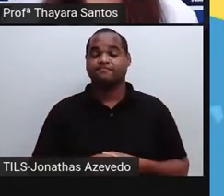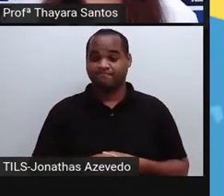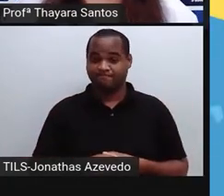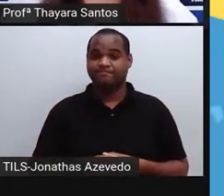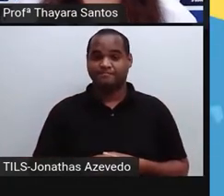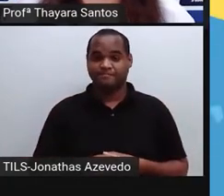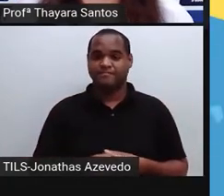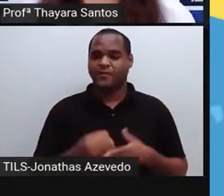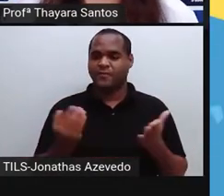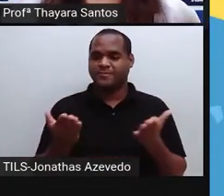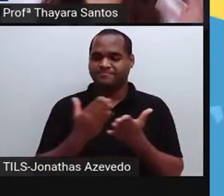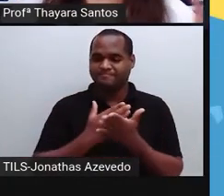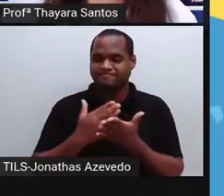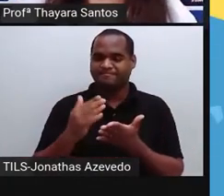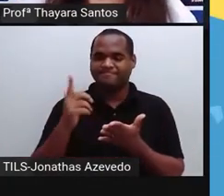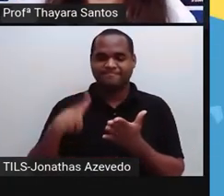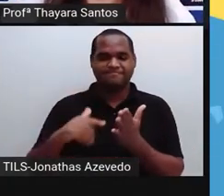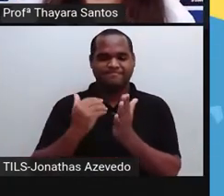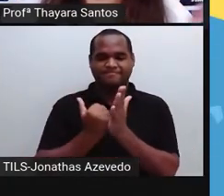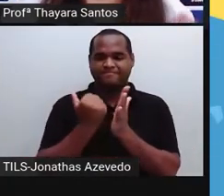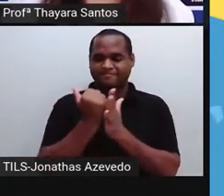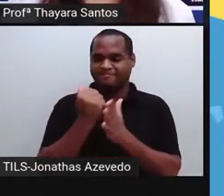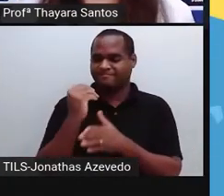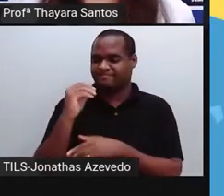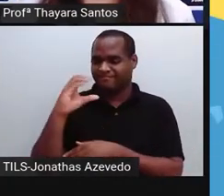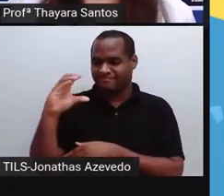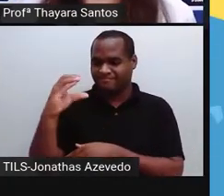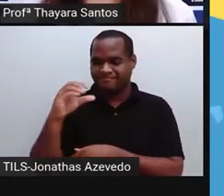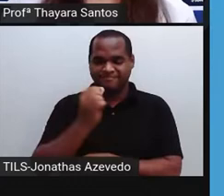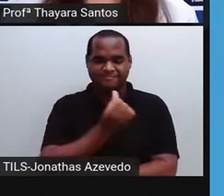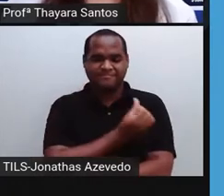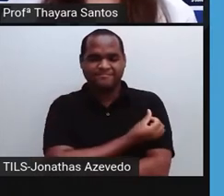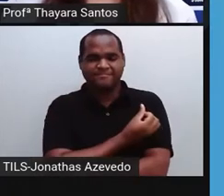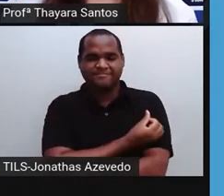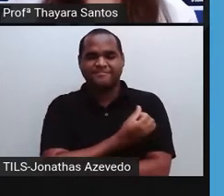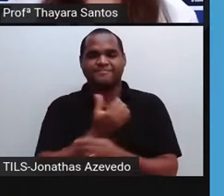Vamos lá iniciar mais uma aula de ciências do sexto ano.